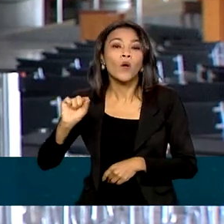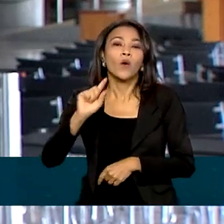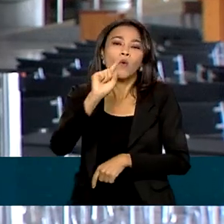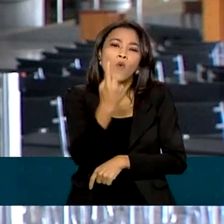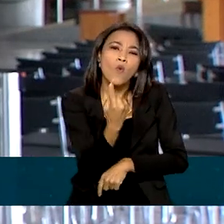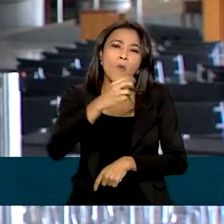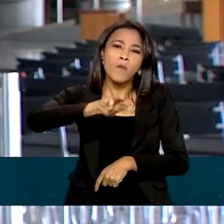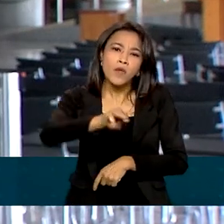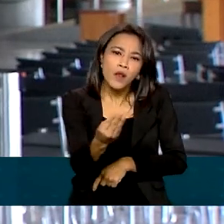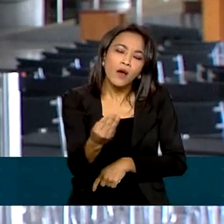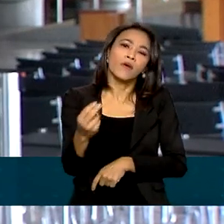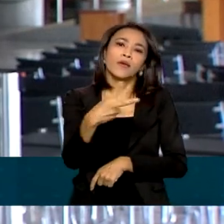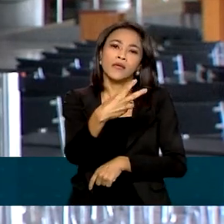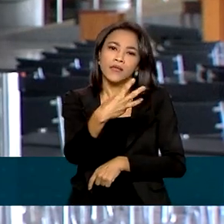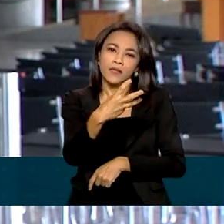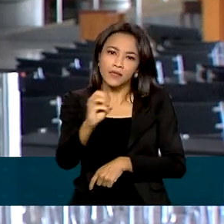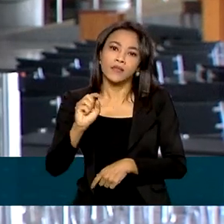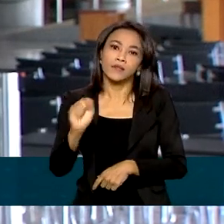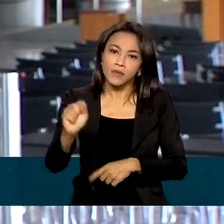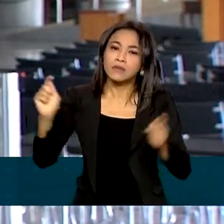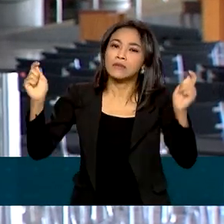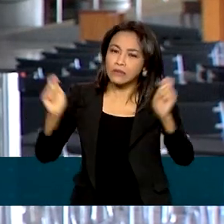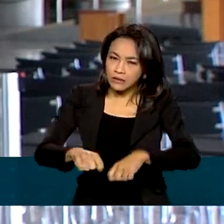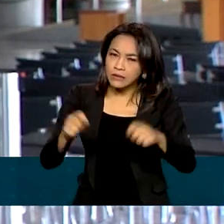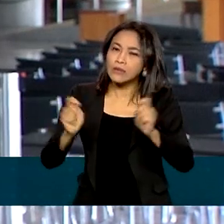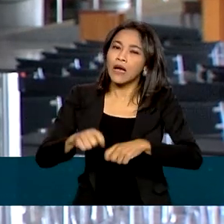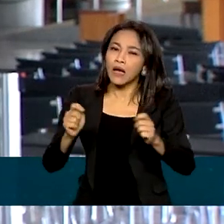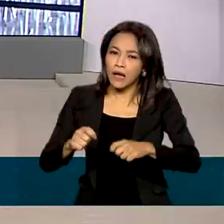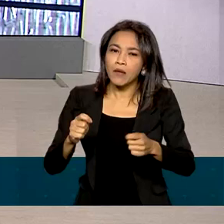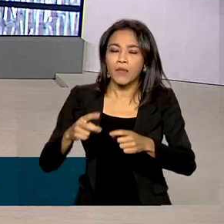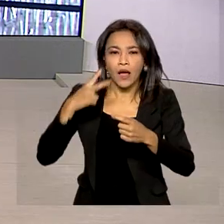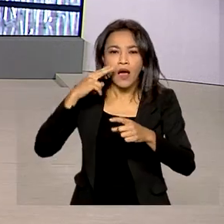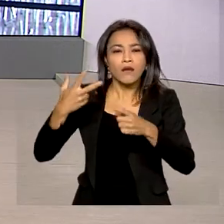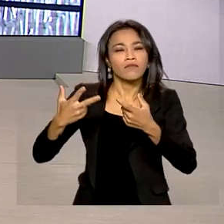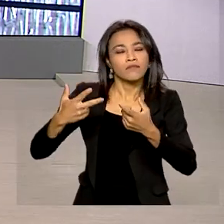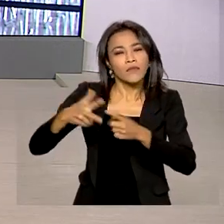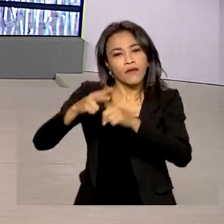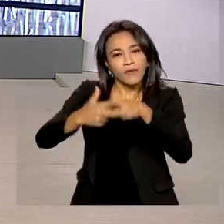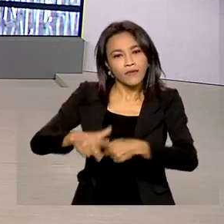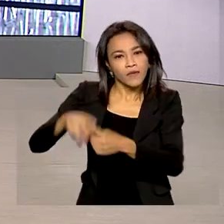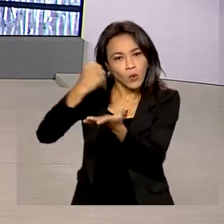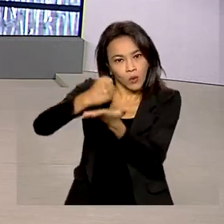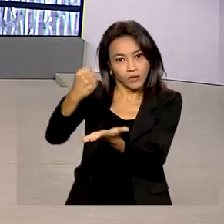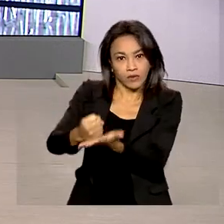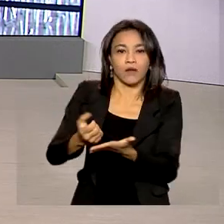estão aptos para fazer aí a revisão do contrato. Renata, com você. Obrigada pelas informações, Glauco.